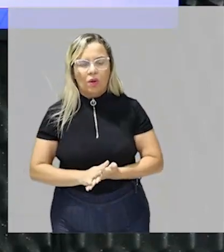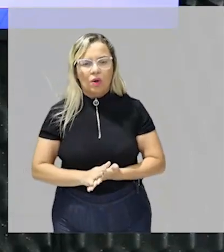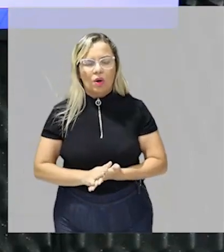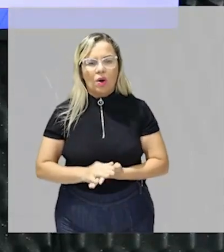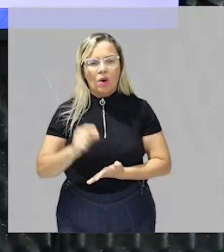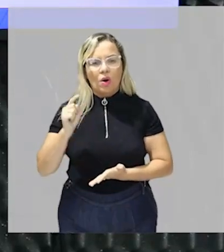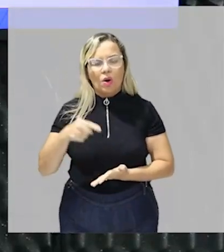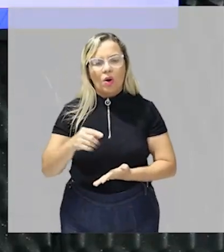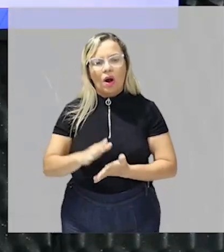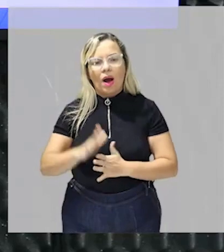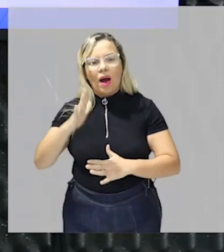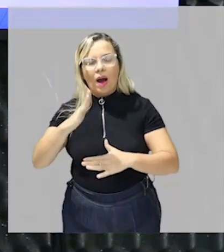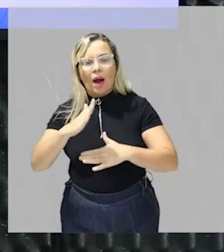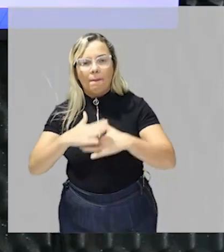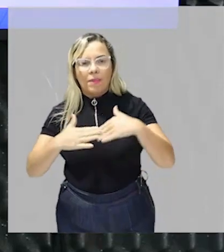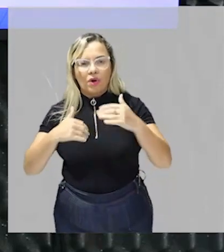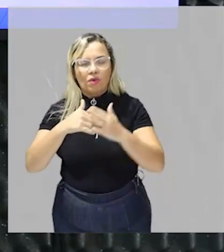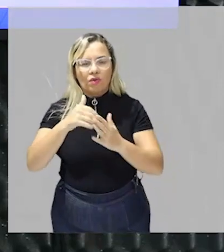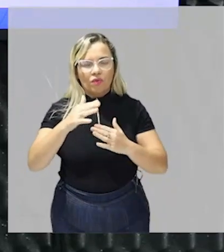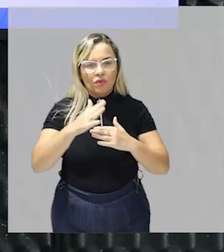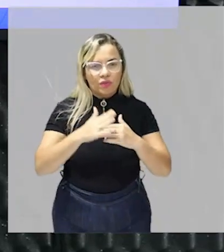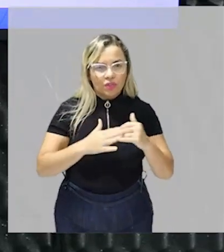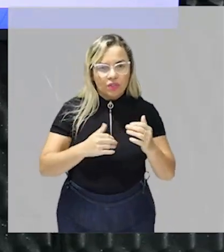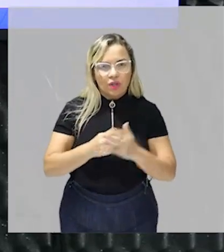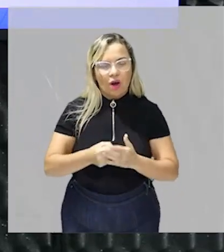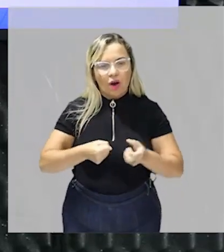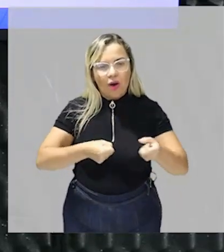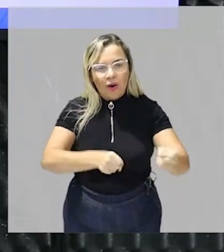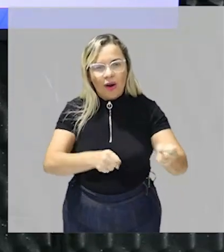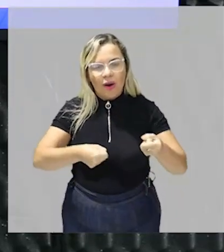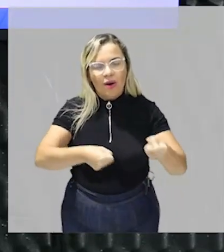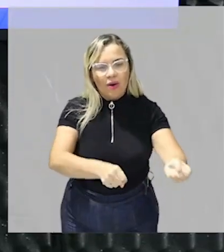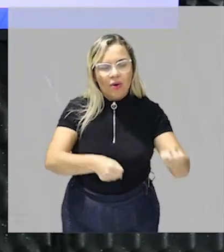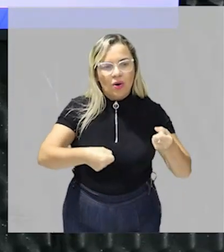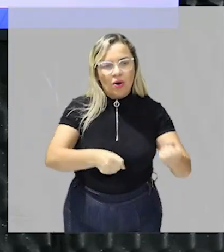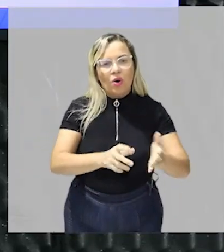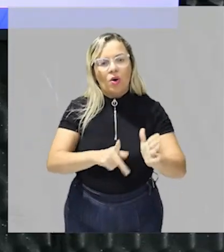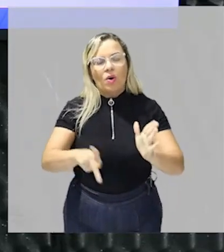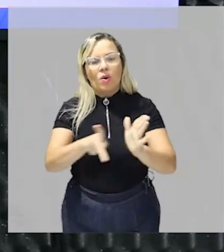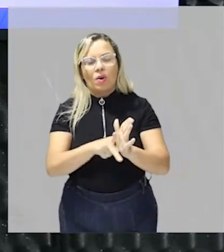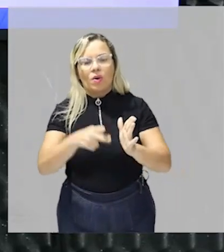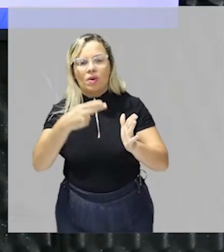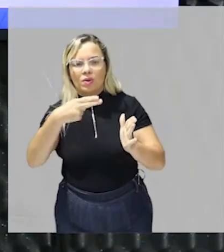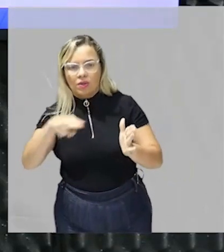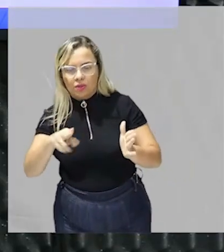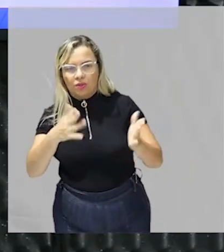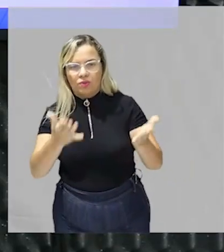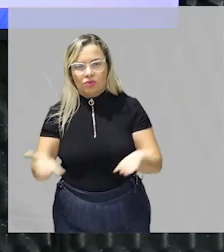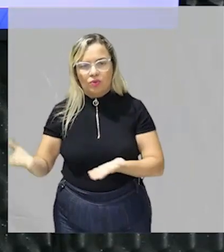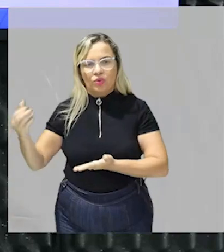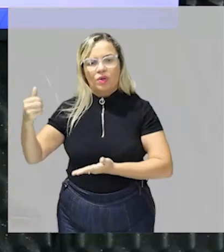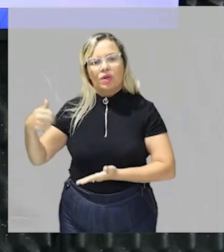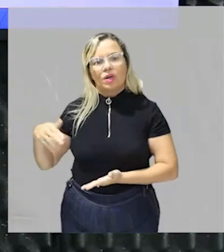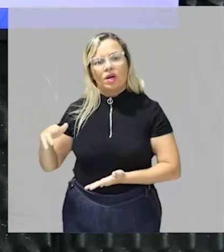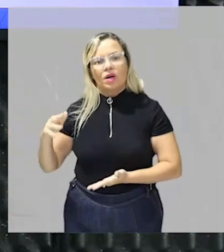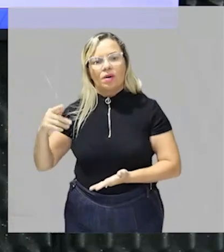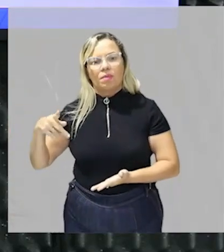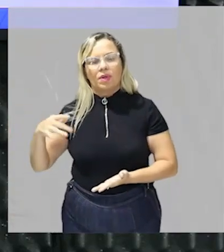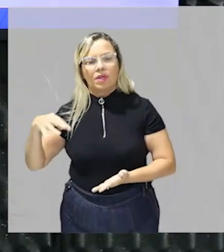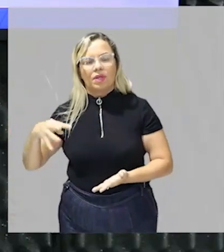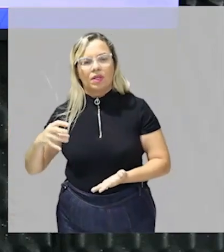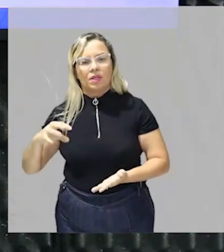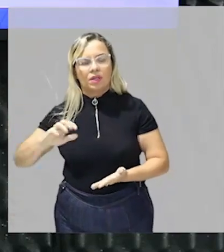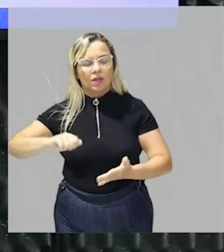o próprio nome já diz o que o texto está me dizendo ele está me falando de um carpinteiro tem algumas